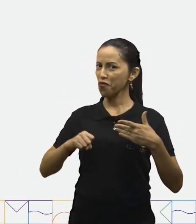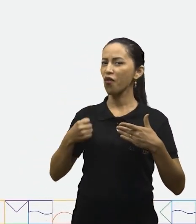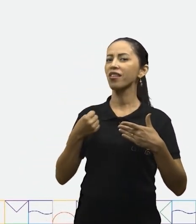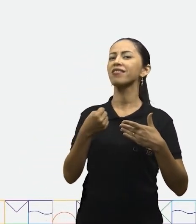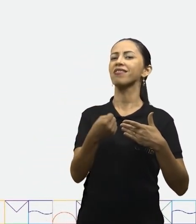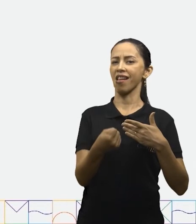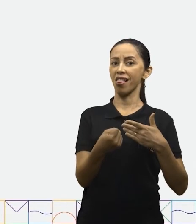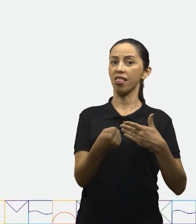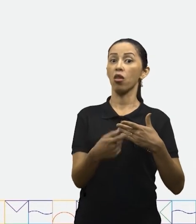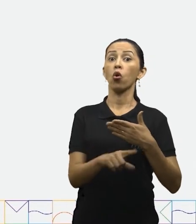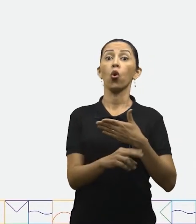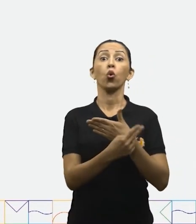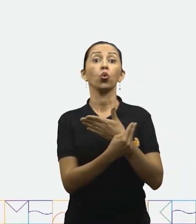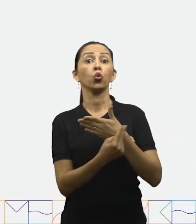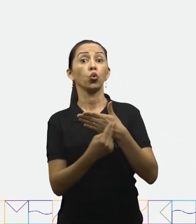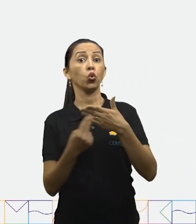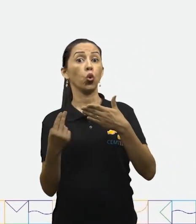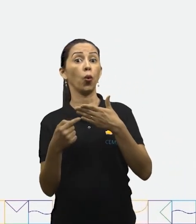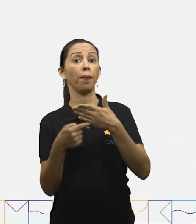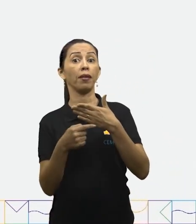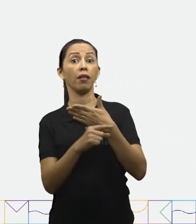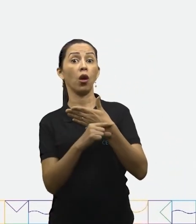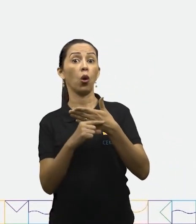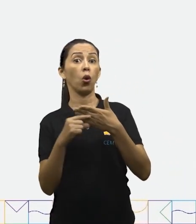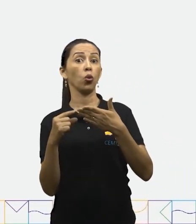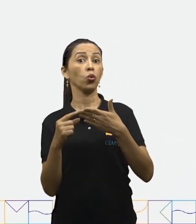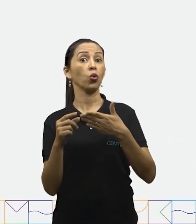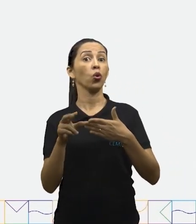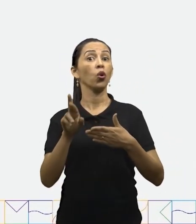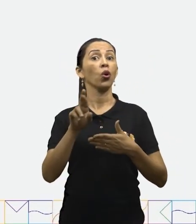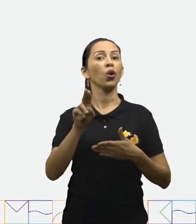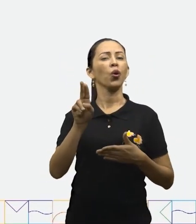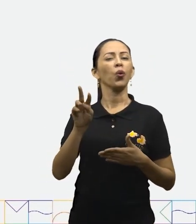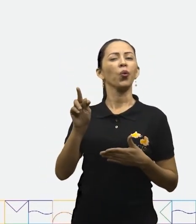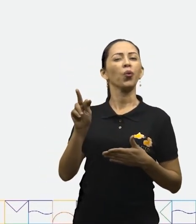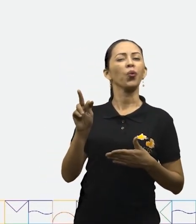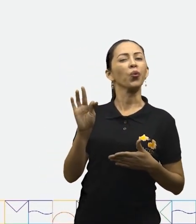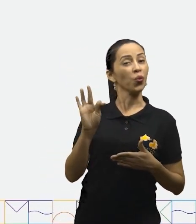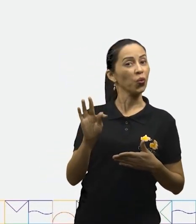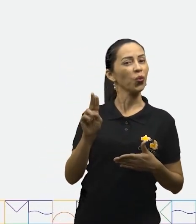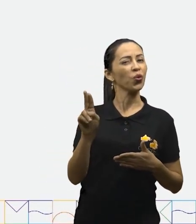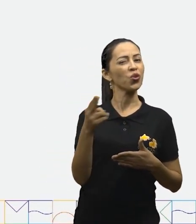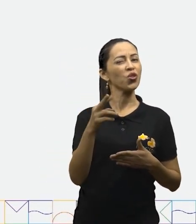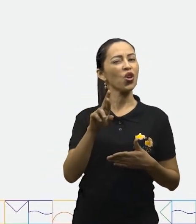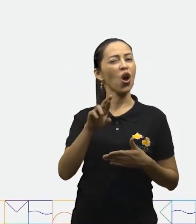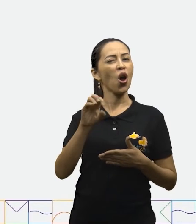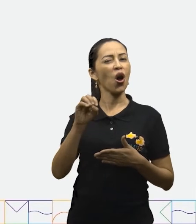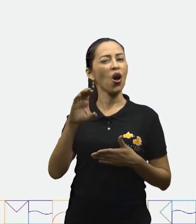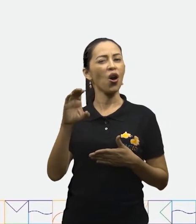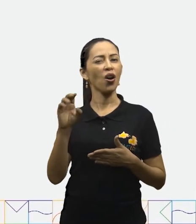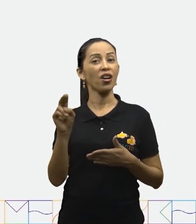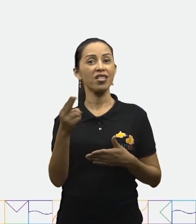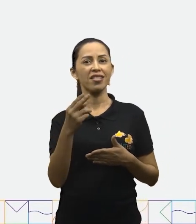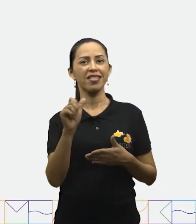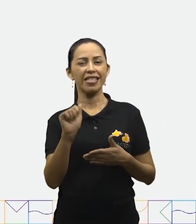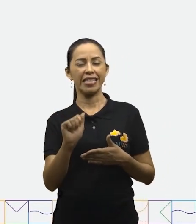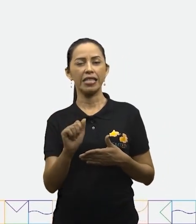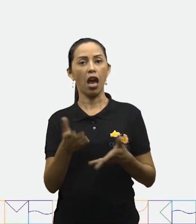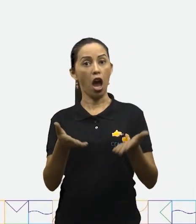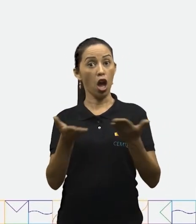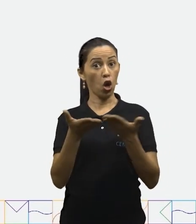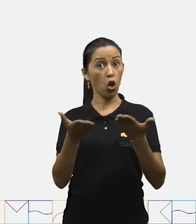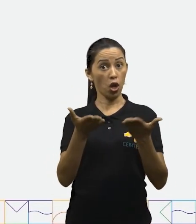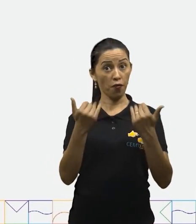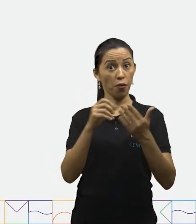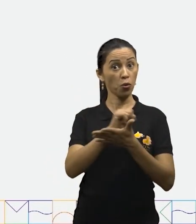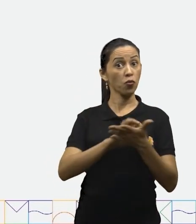esforçado. E o nome da autora é... Ruti Rocha. Arrasou, hein? Vamos